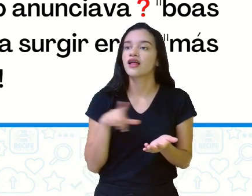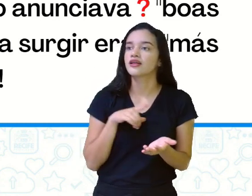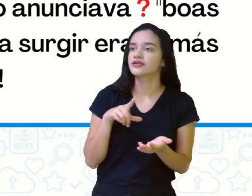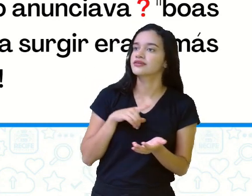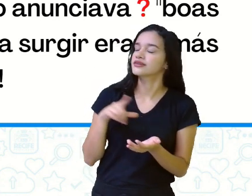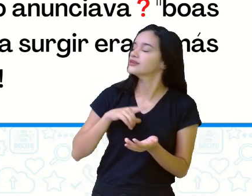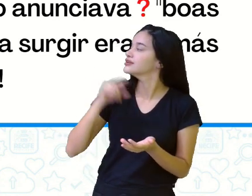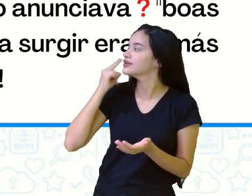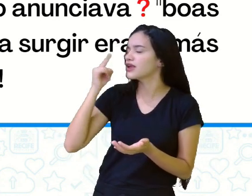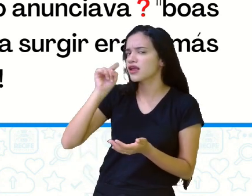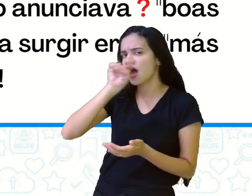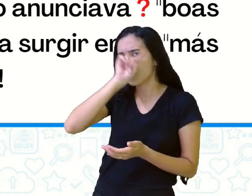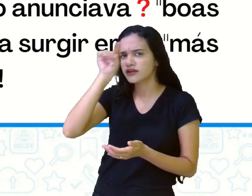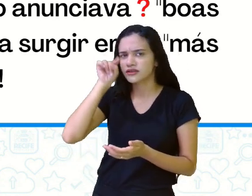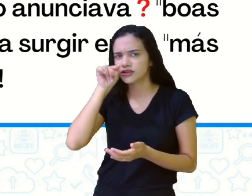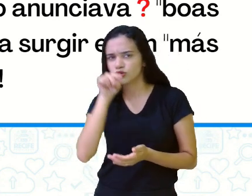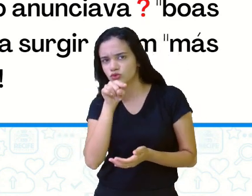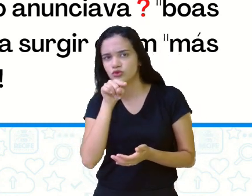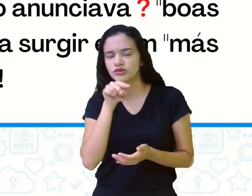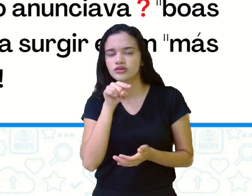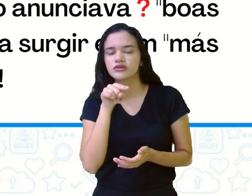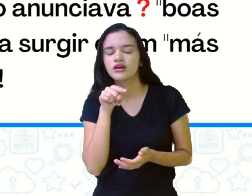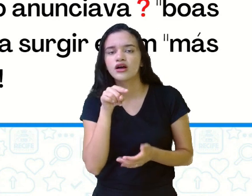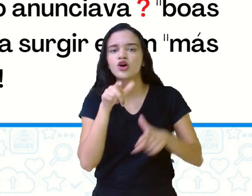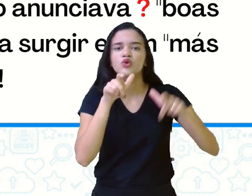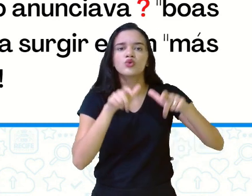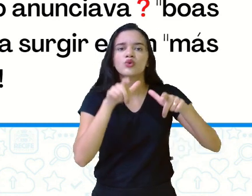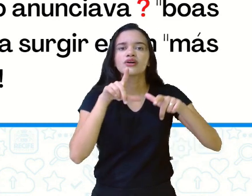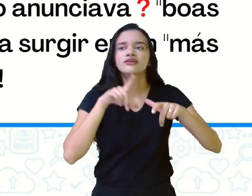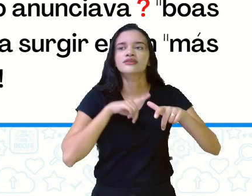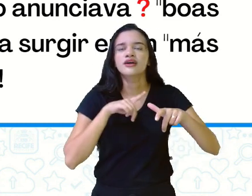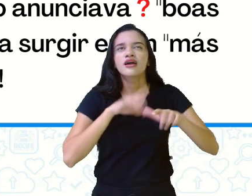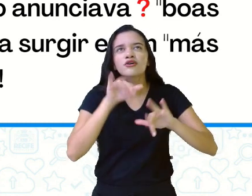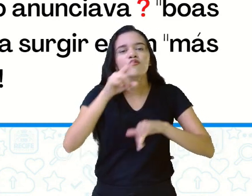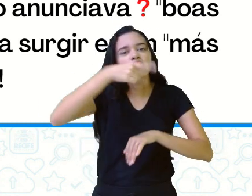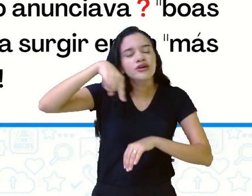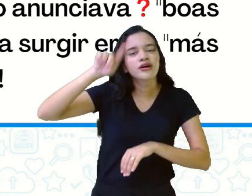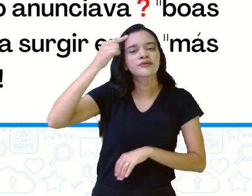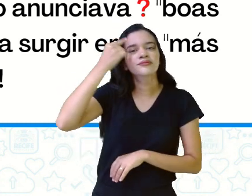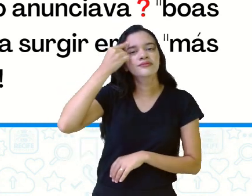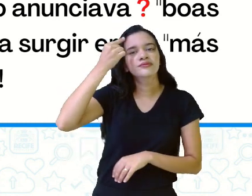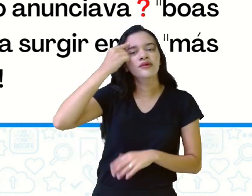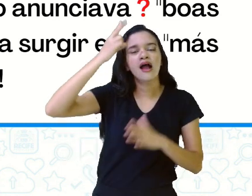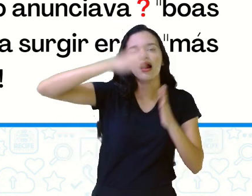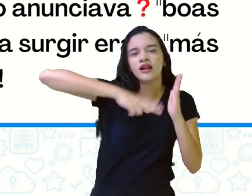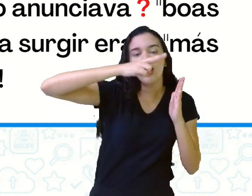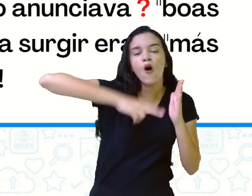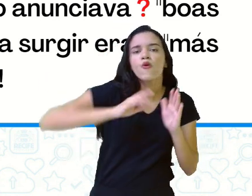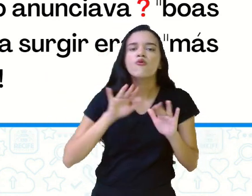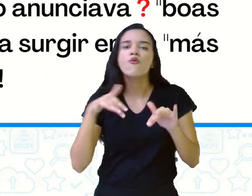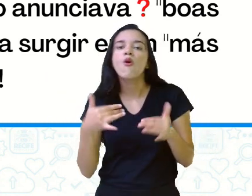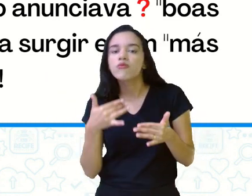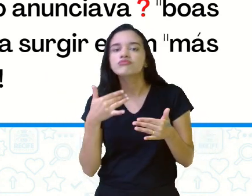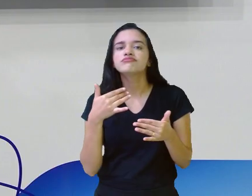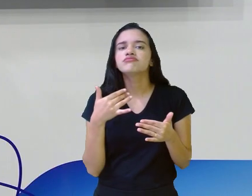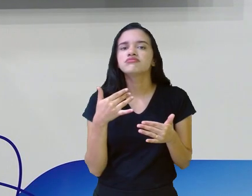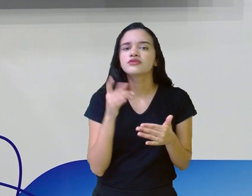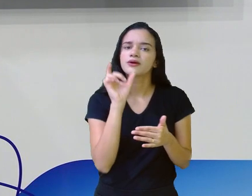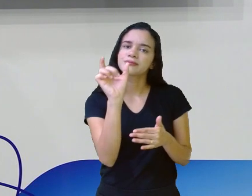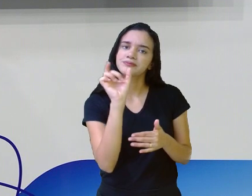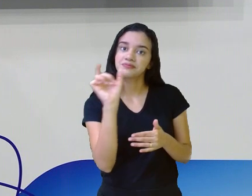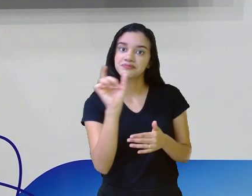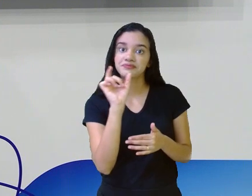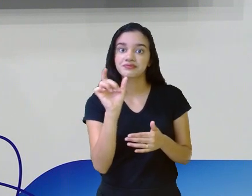coloquei a interrogação no lugar que deveria estar o artigo. Vai pensando aí durante a leitura qual artigo deveria estar aí